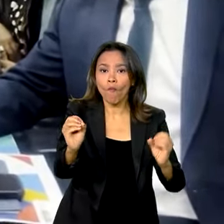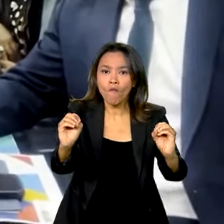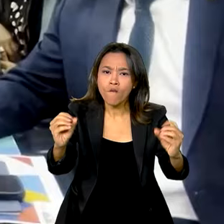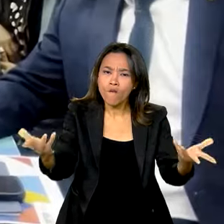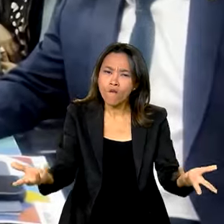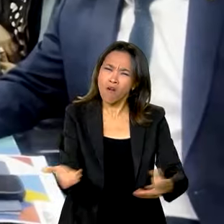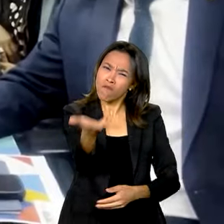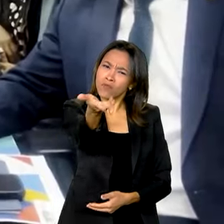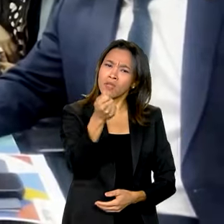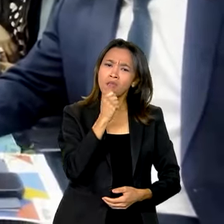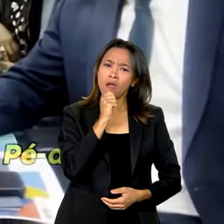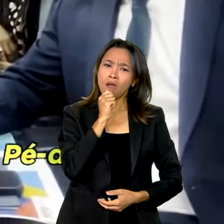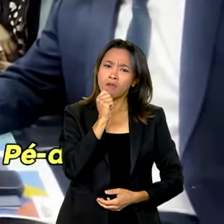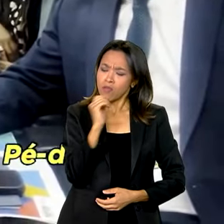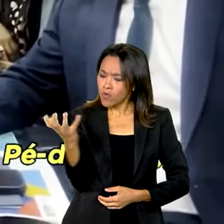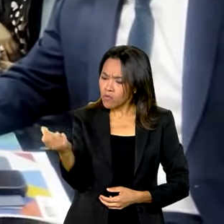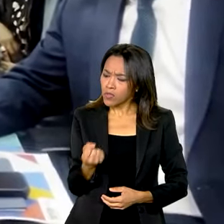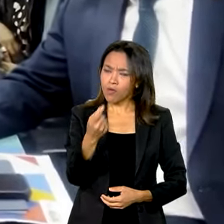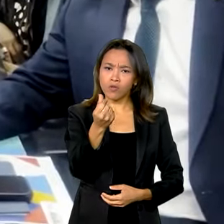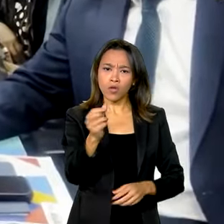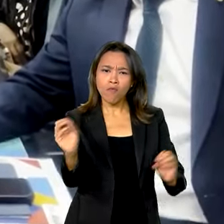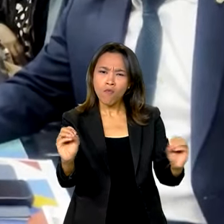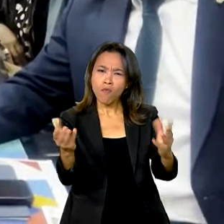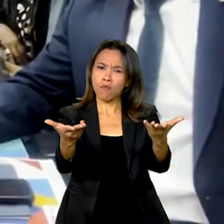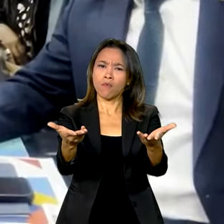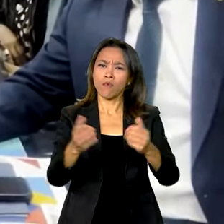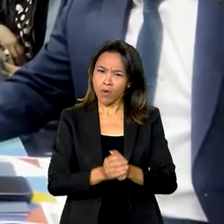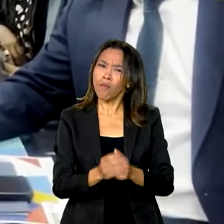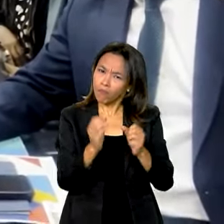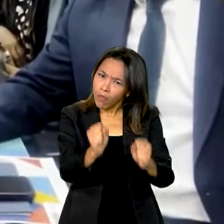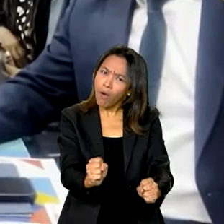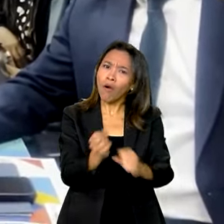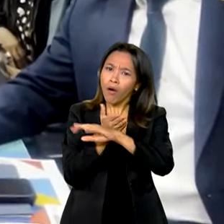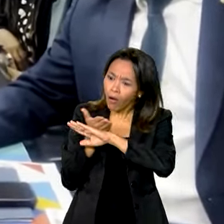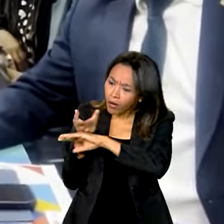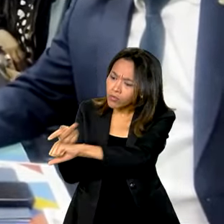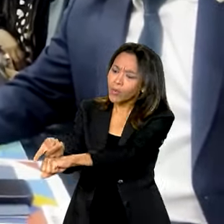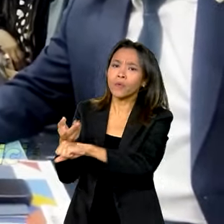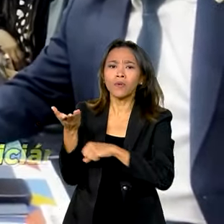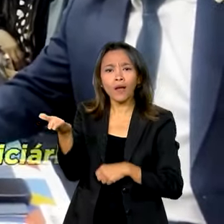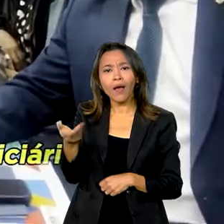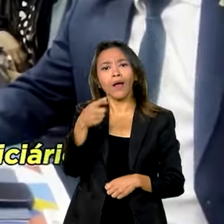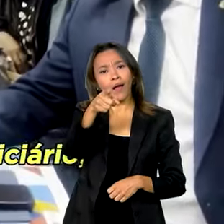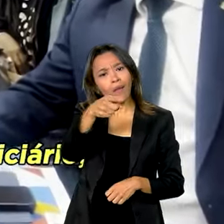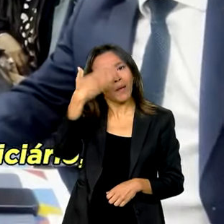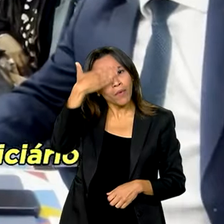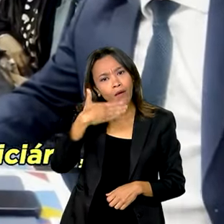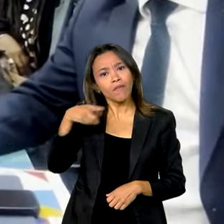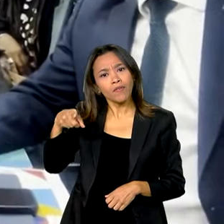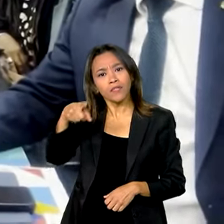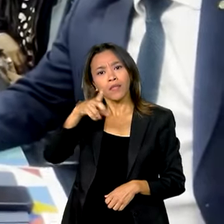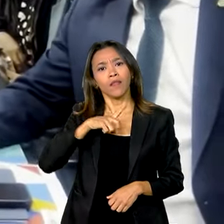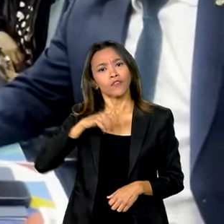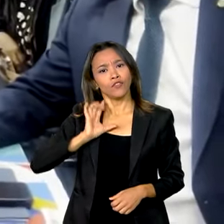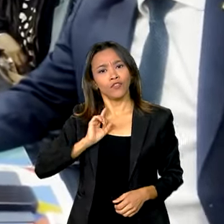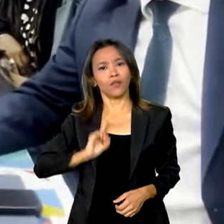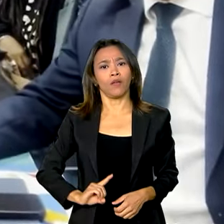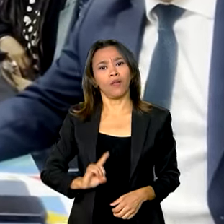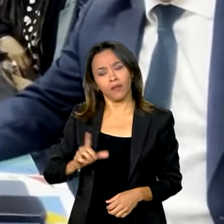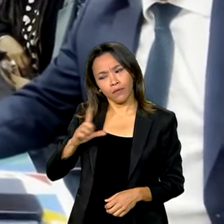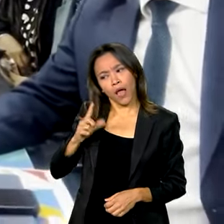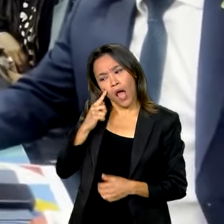você que não movimentou ainda a sua conta do Pé de Meia, movimente para mostrar que você é beneficiário, está